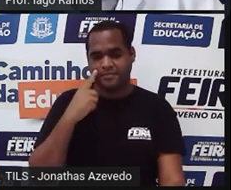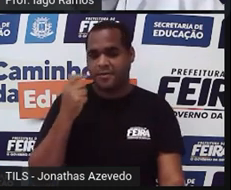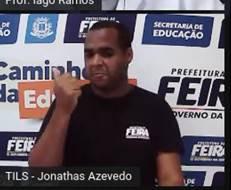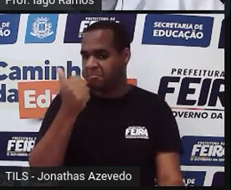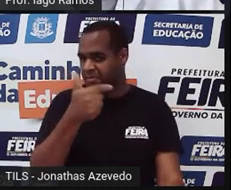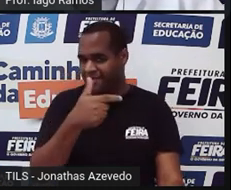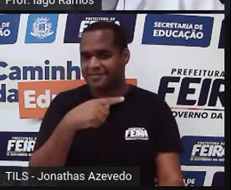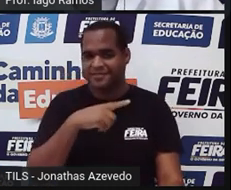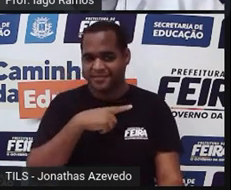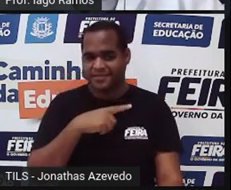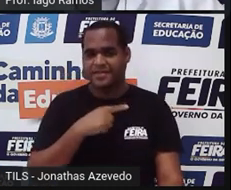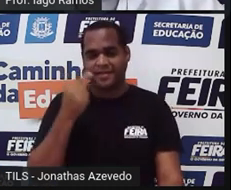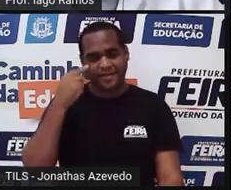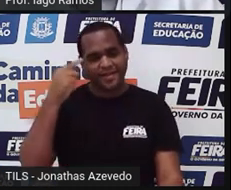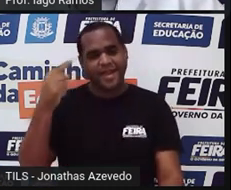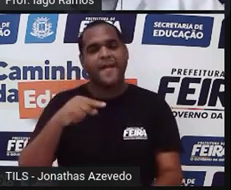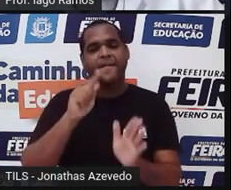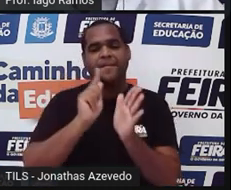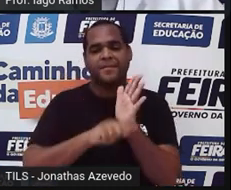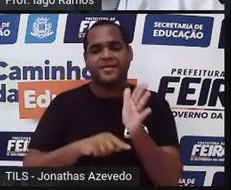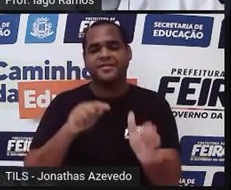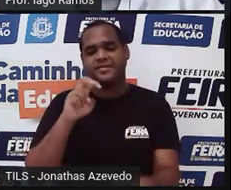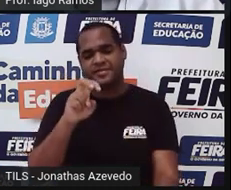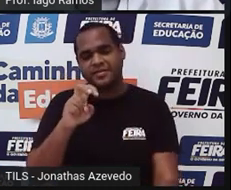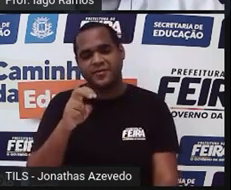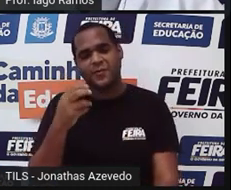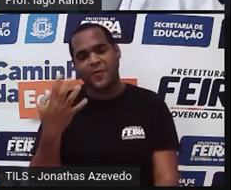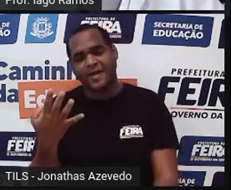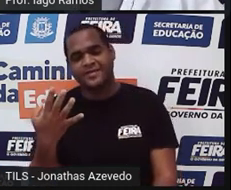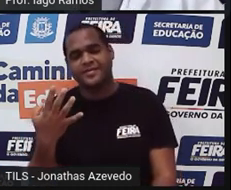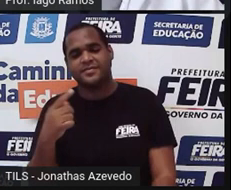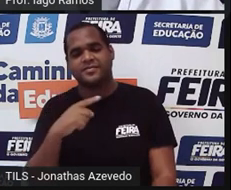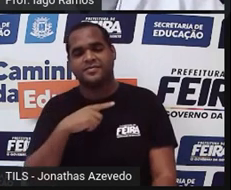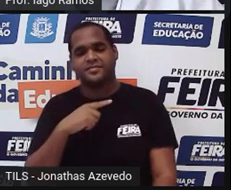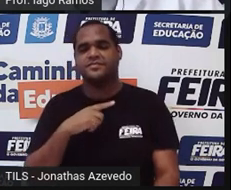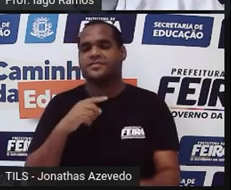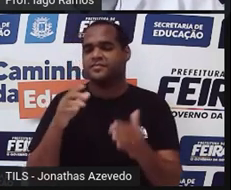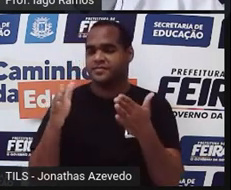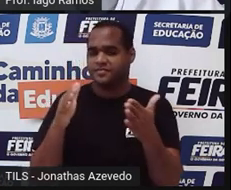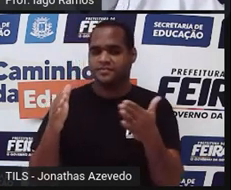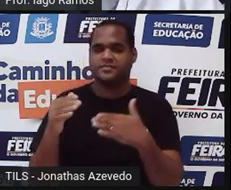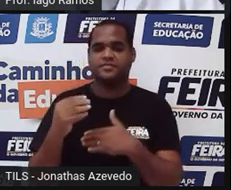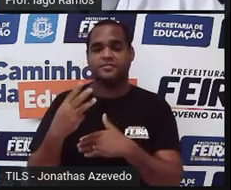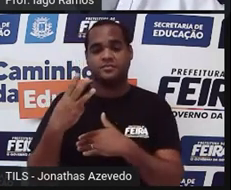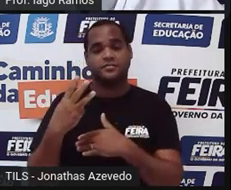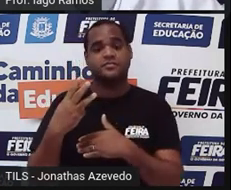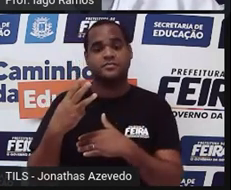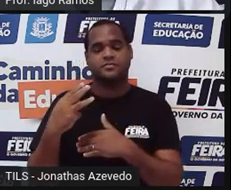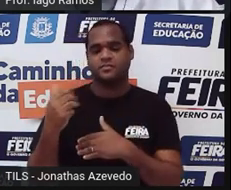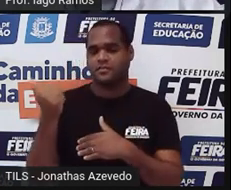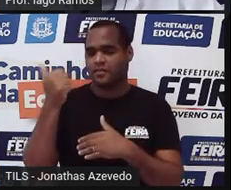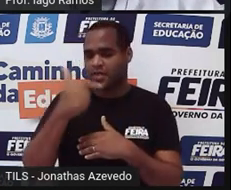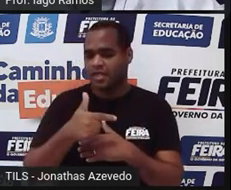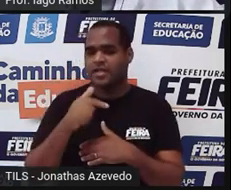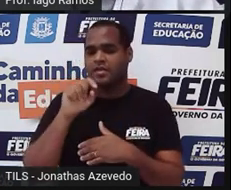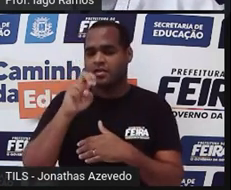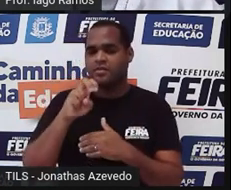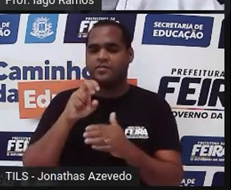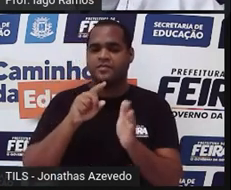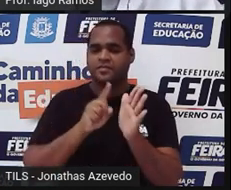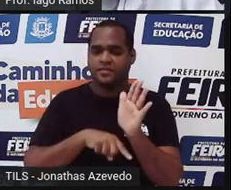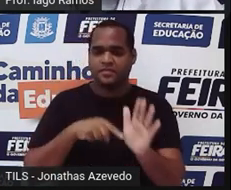que a subtração entre 5 e 4. 3 tem que ser maior que 5 menos 4.